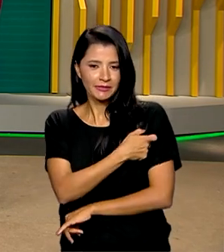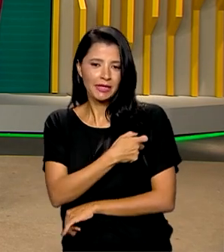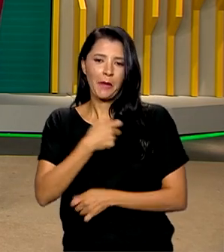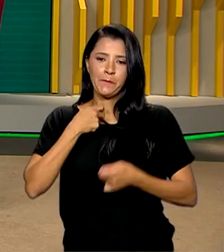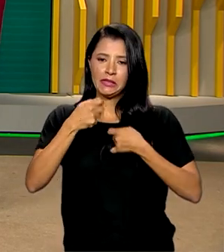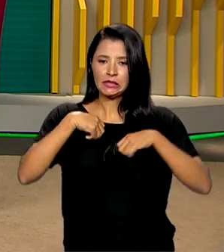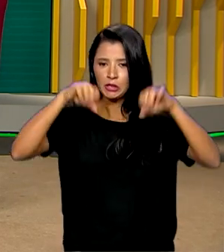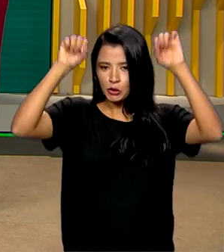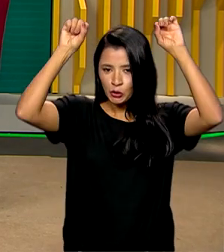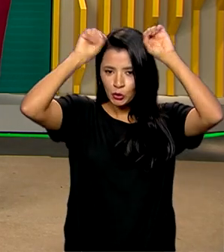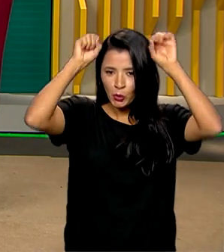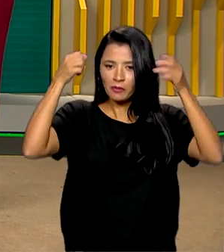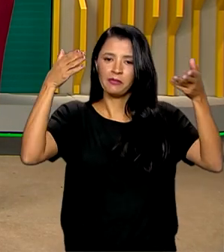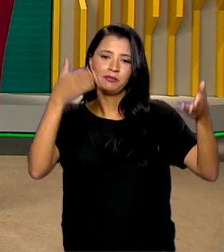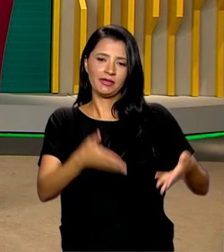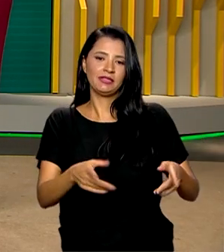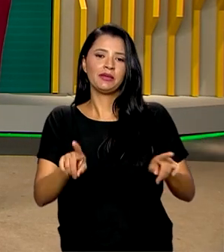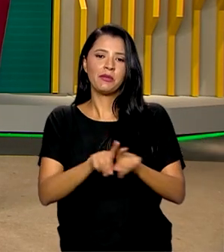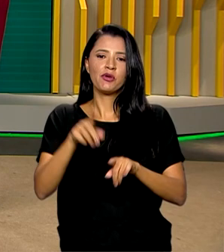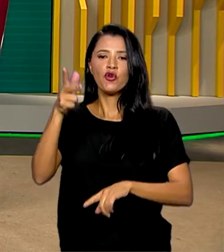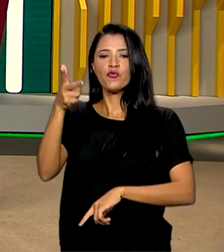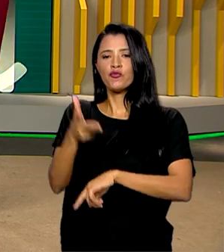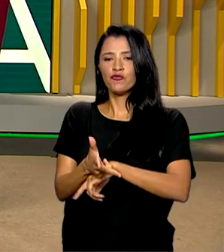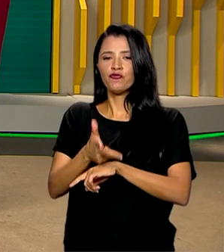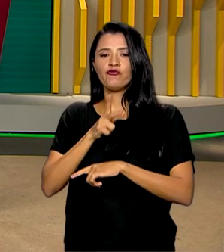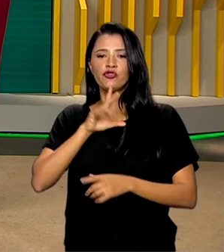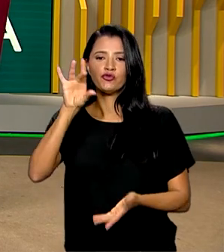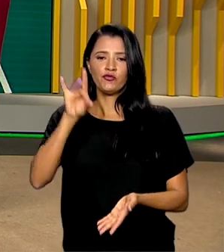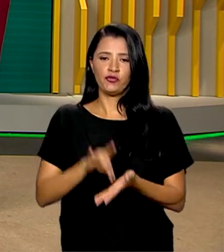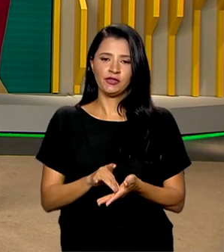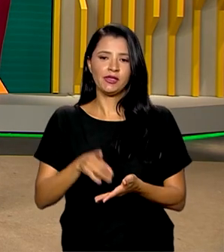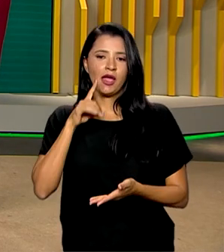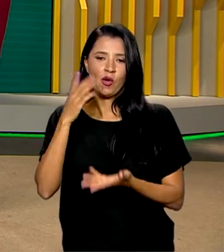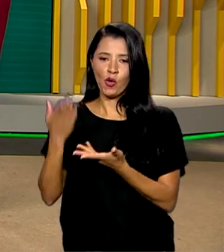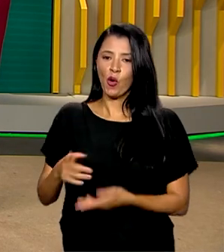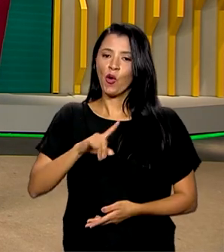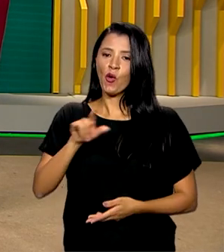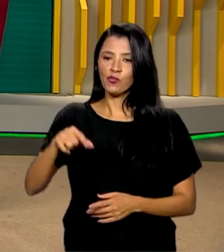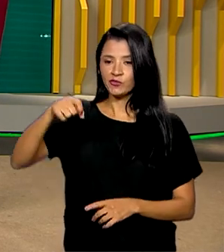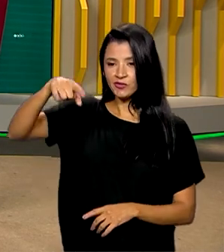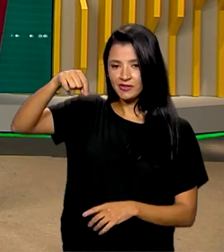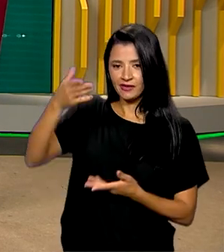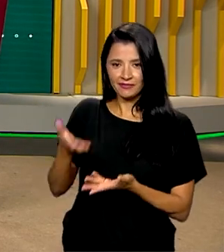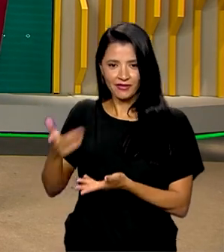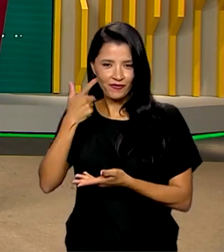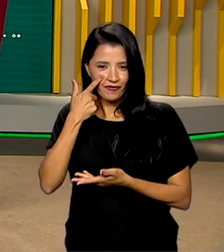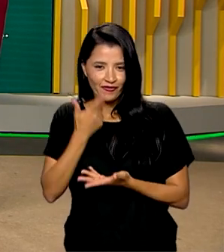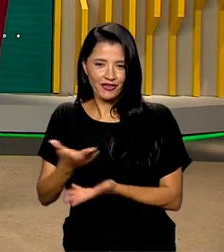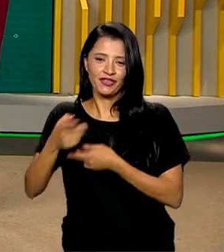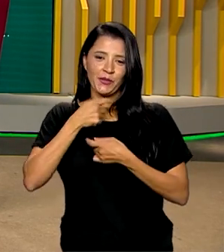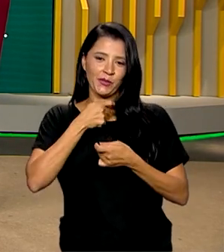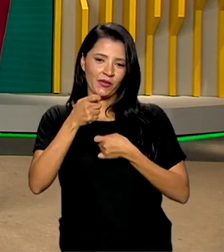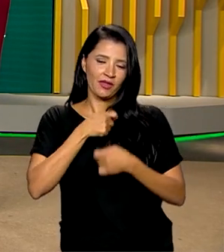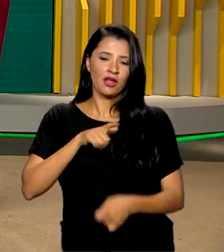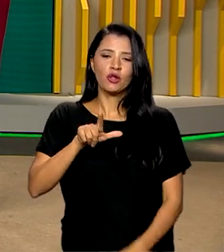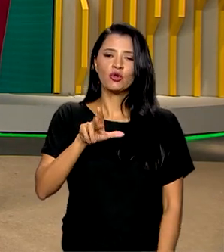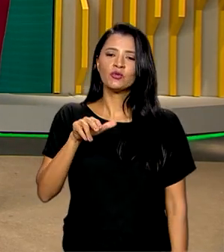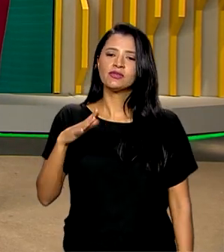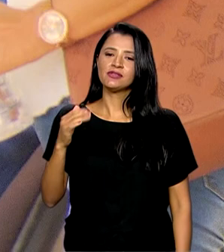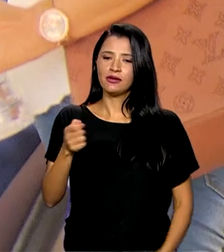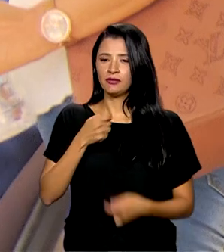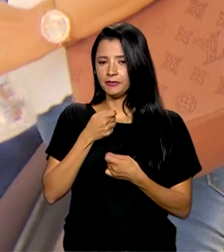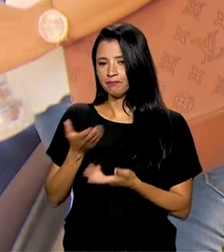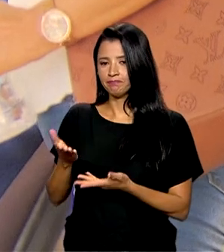Xuxa Meneghel participa do vídeo oficial com o personagem Zé Gotinha. Confira na reportagem de Luciana Colares.